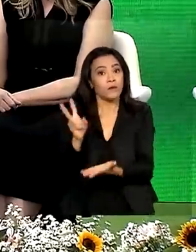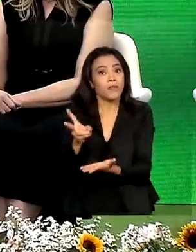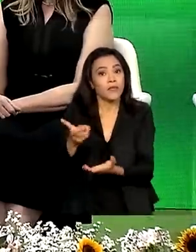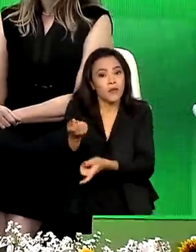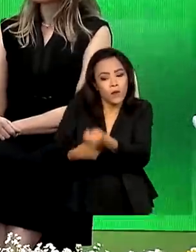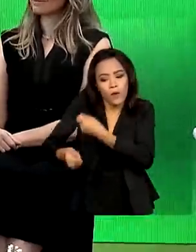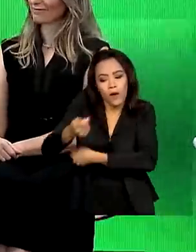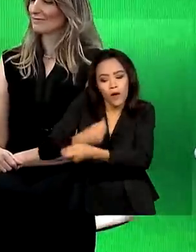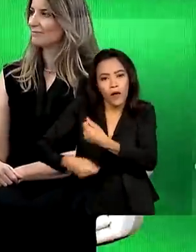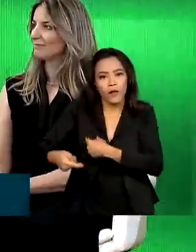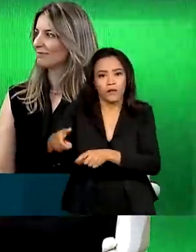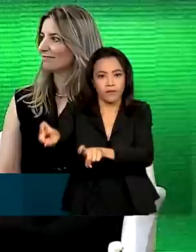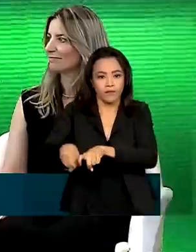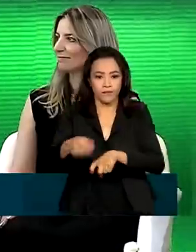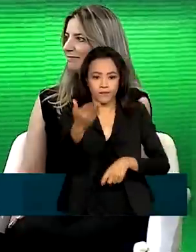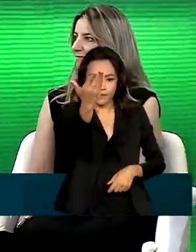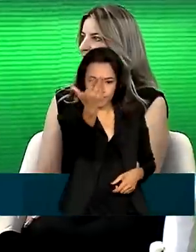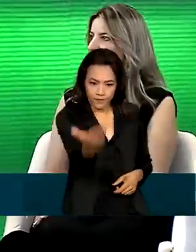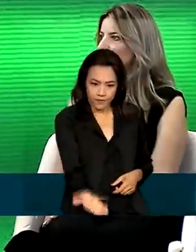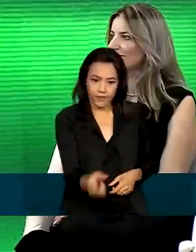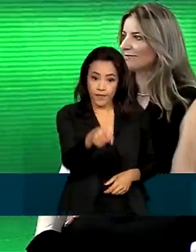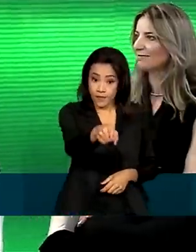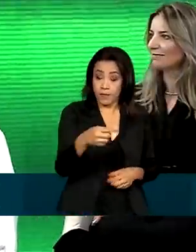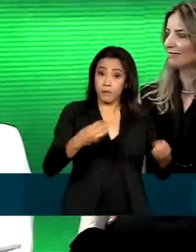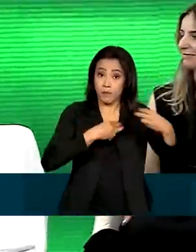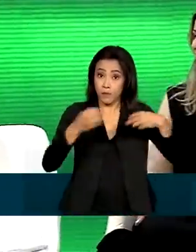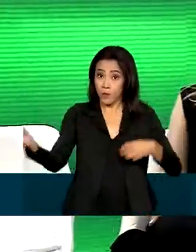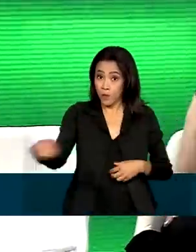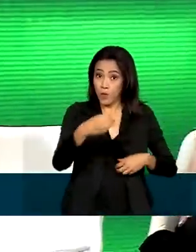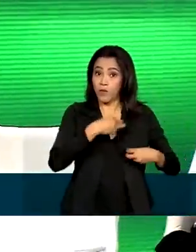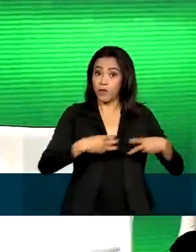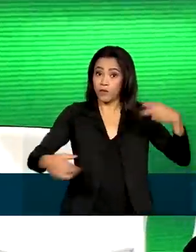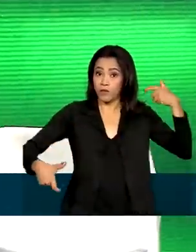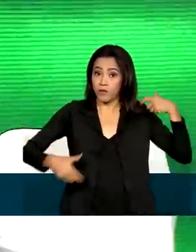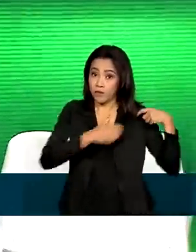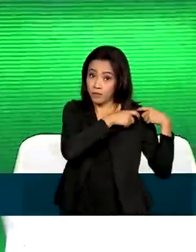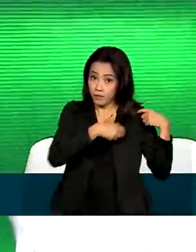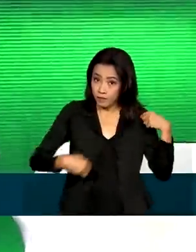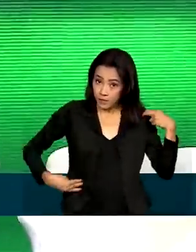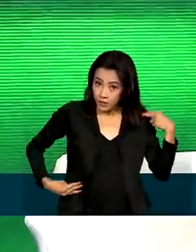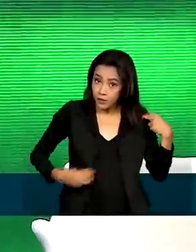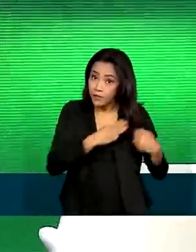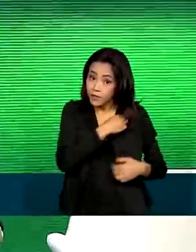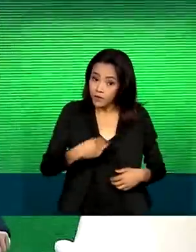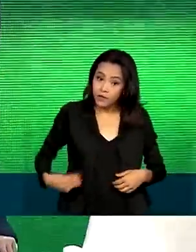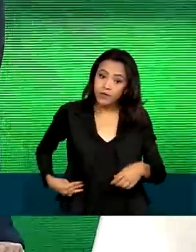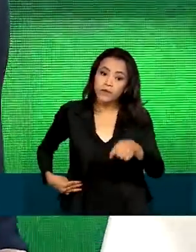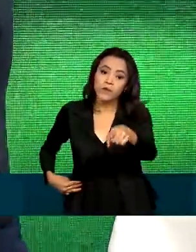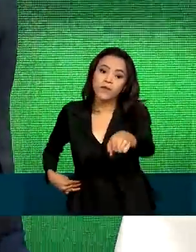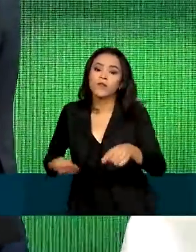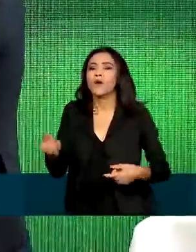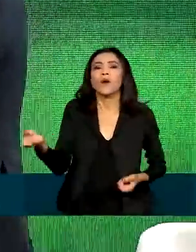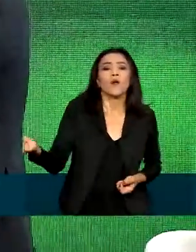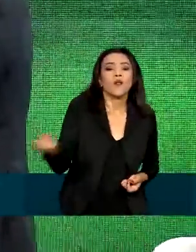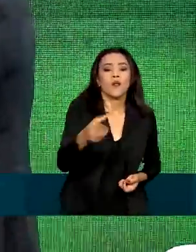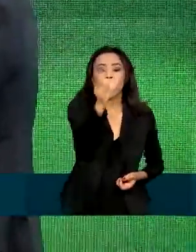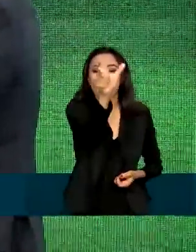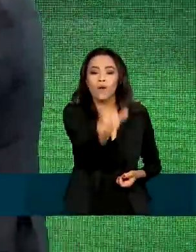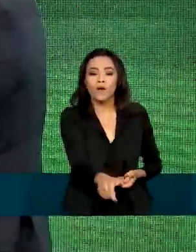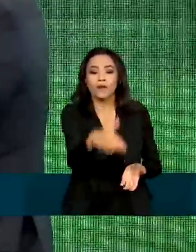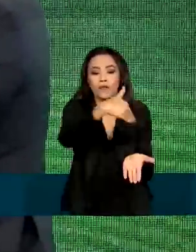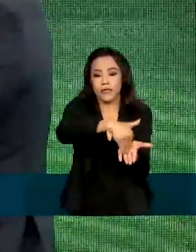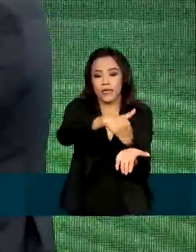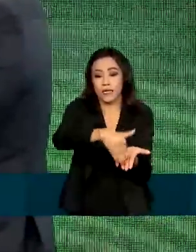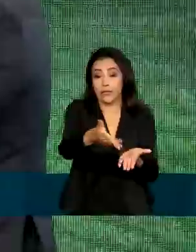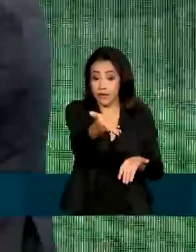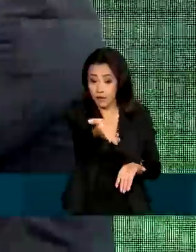A transmissão do cargo a Carlos Fávaro foi feita pelo ex-secretário executivo do Ministério da Agricultura, Pecuária e